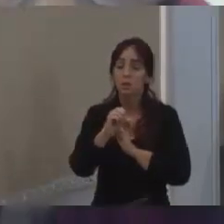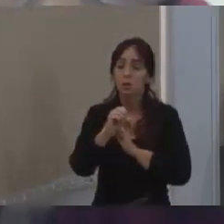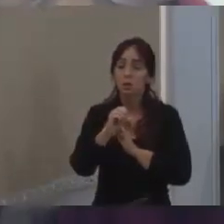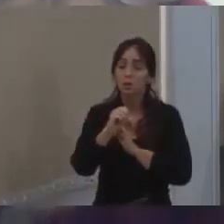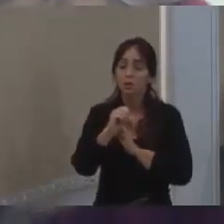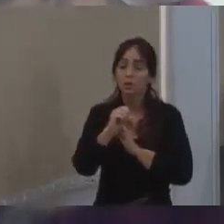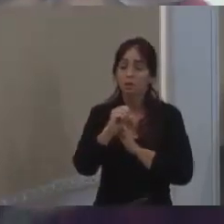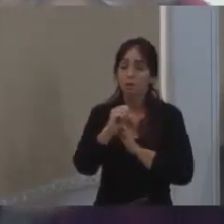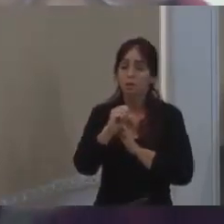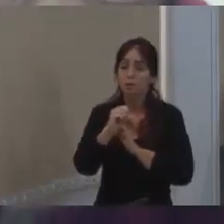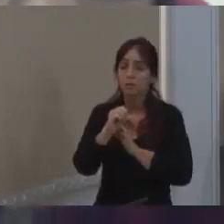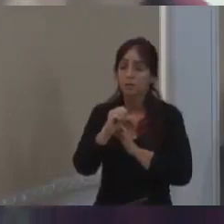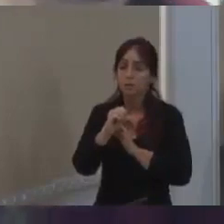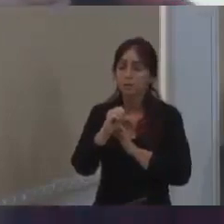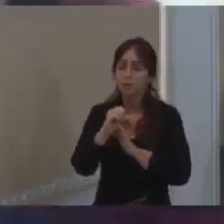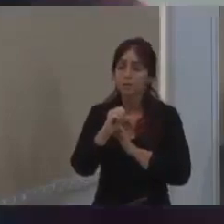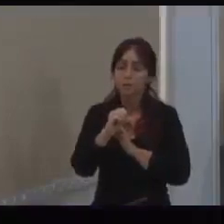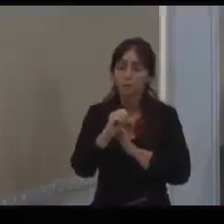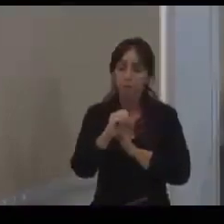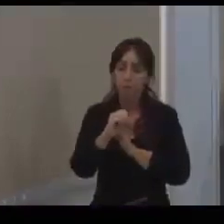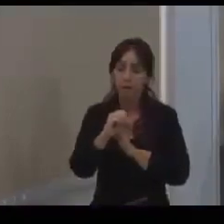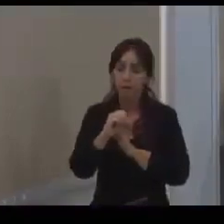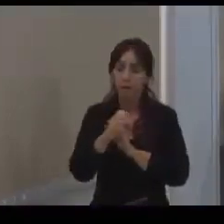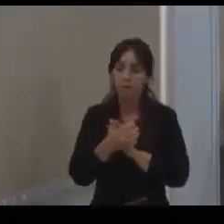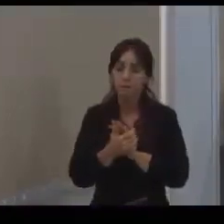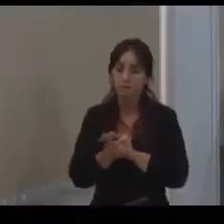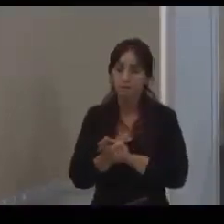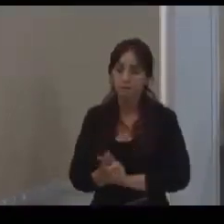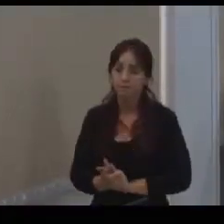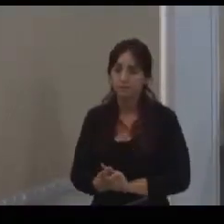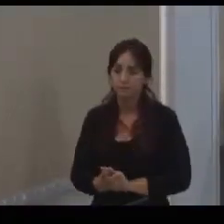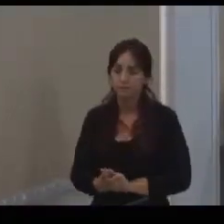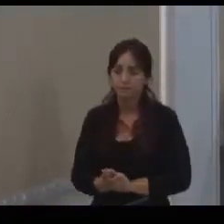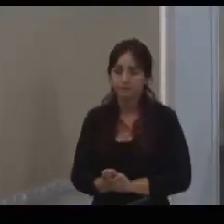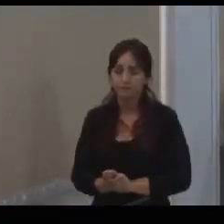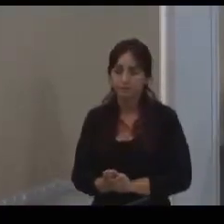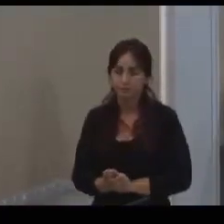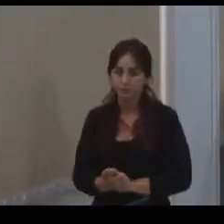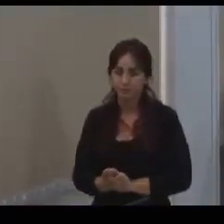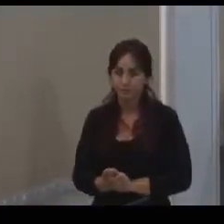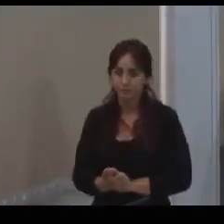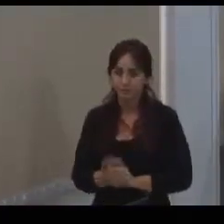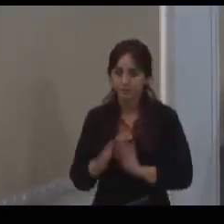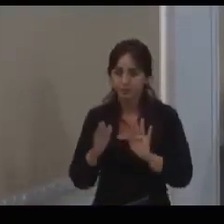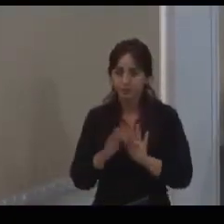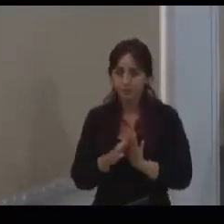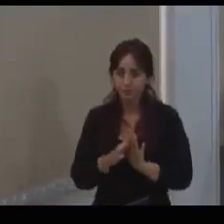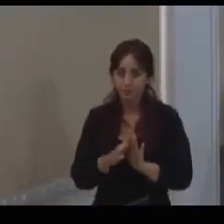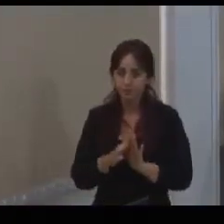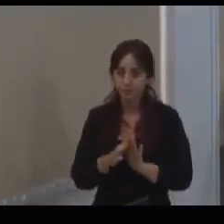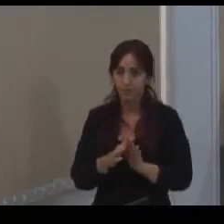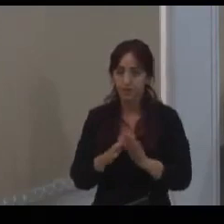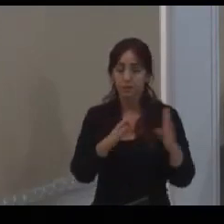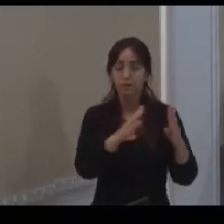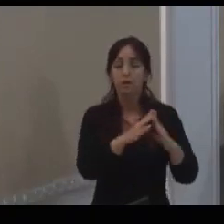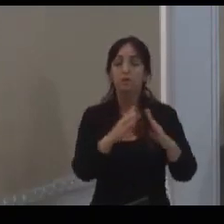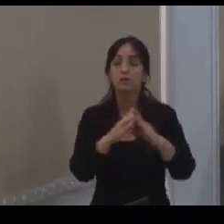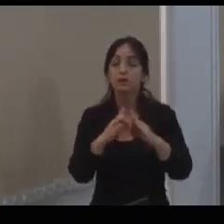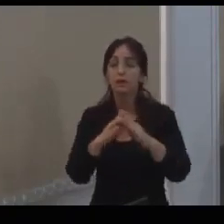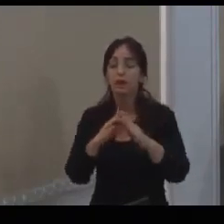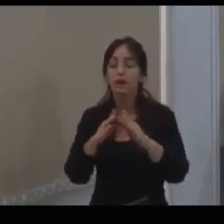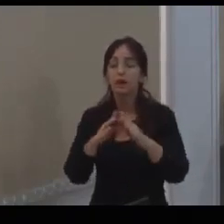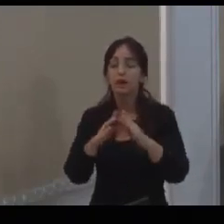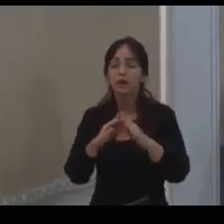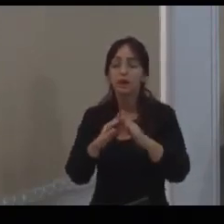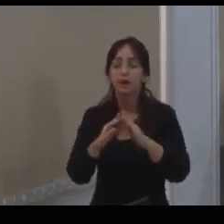pedir a carninha que está aí também, só para me clareir. Eu posso complementar aqui, Cristina. Das unidades habitacionais previstas para 24 e